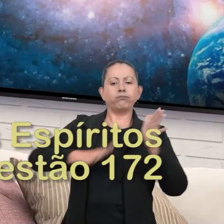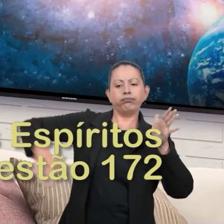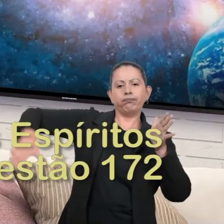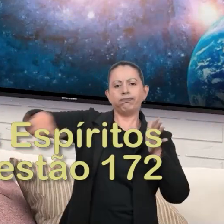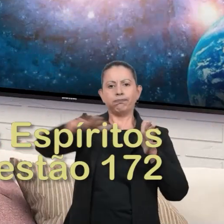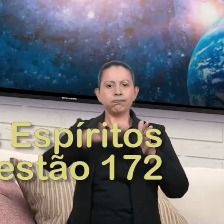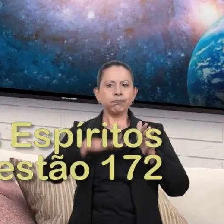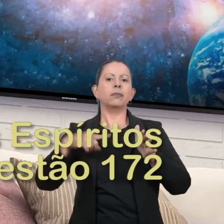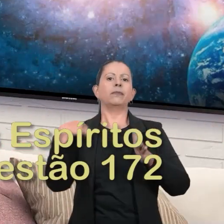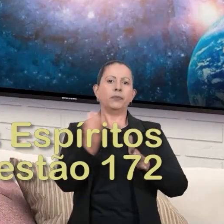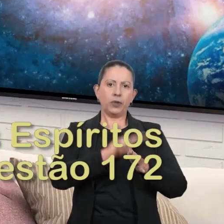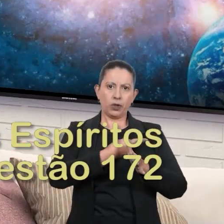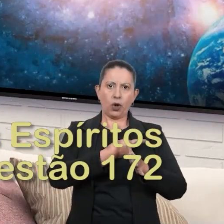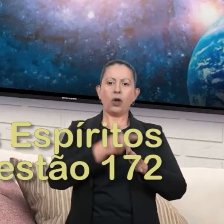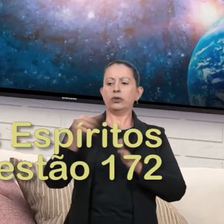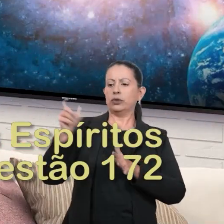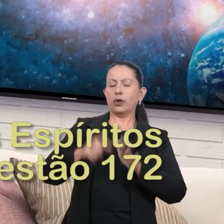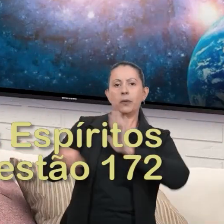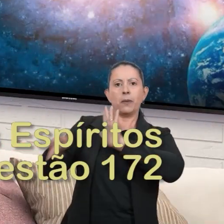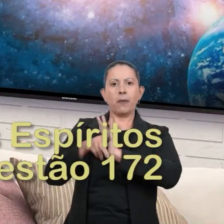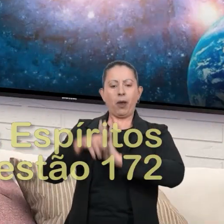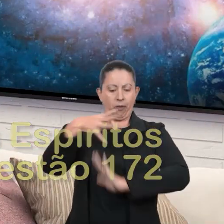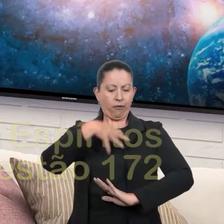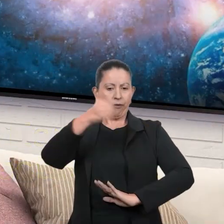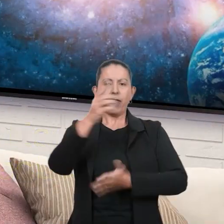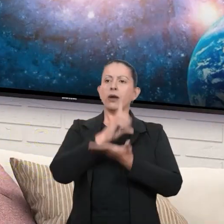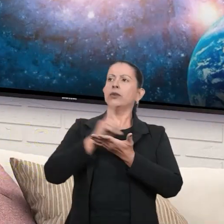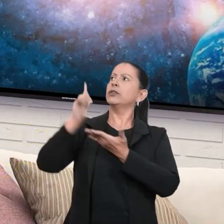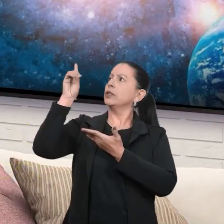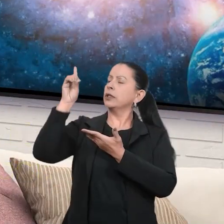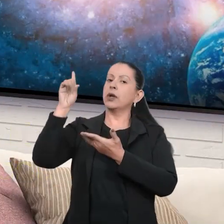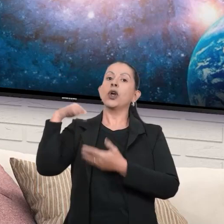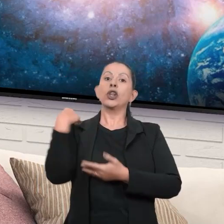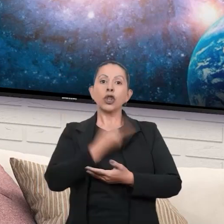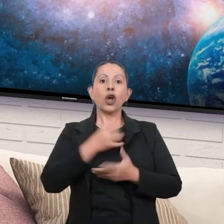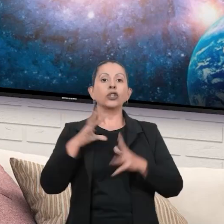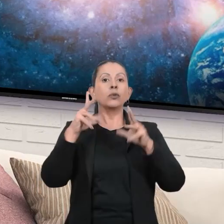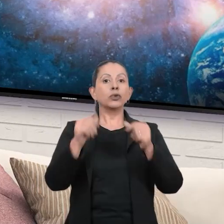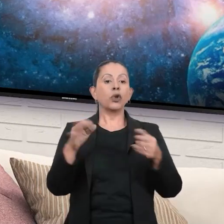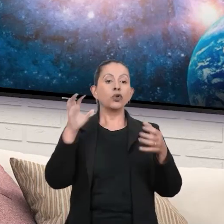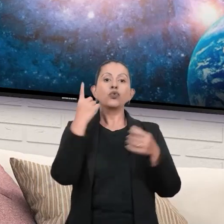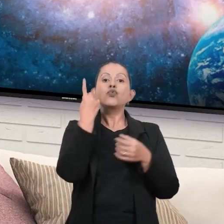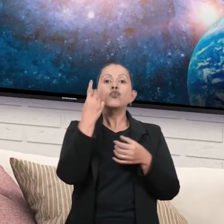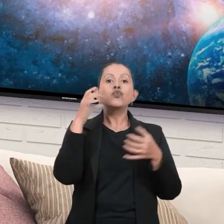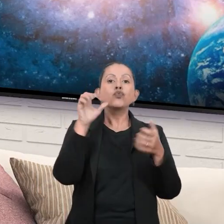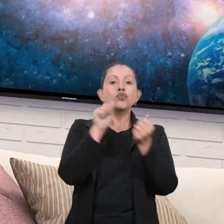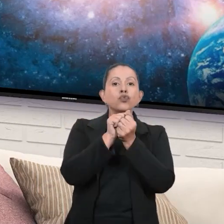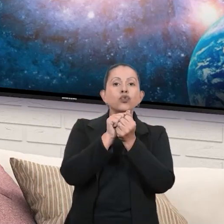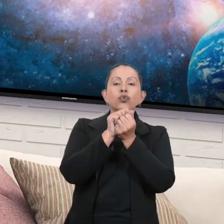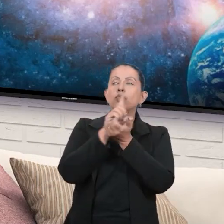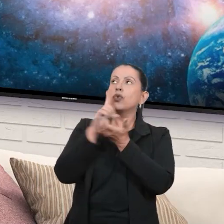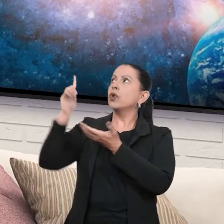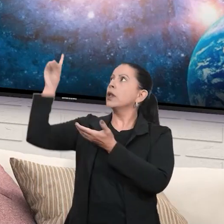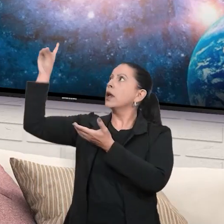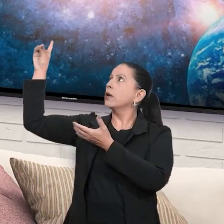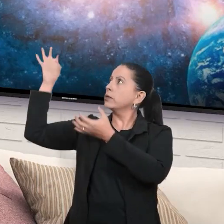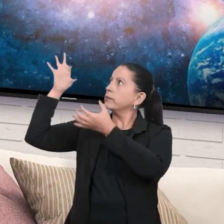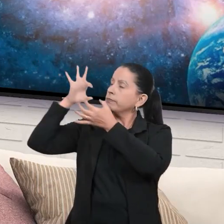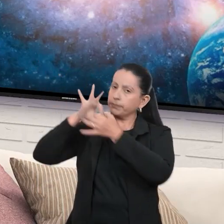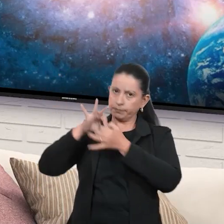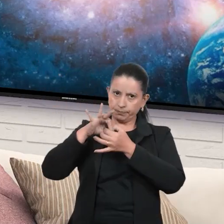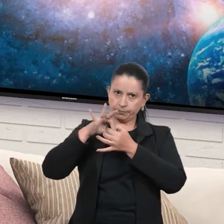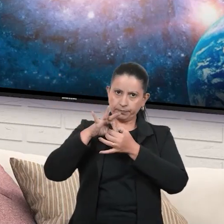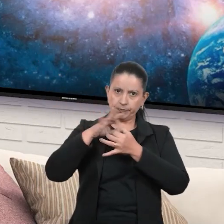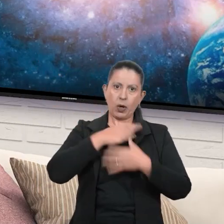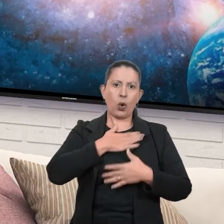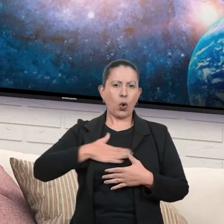espaço. Somos filhos de Deus. Somos todos um com Deus. E